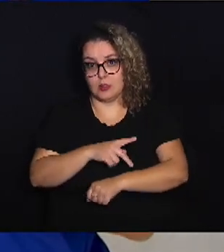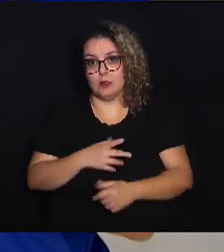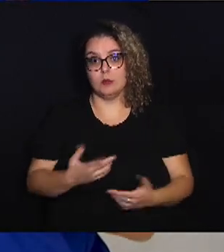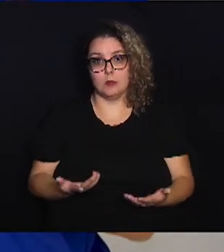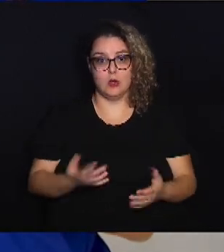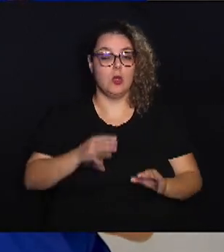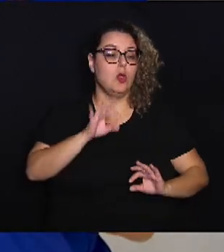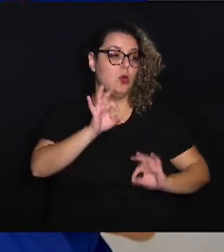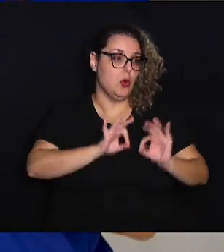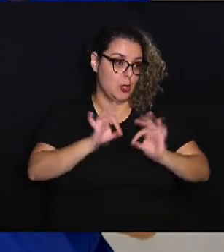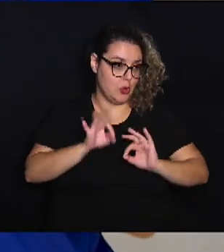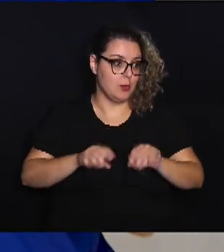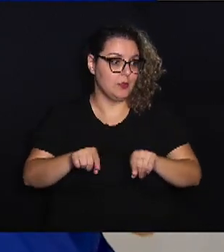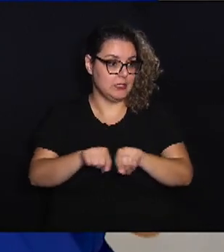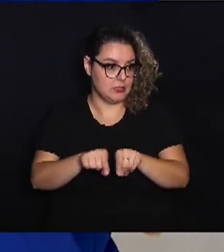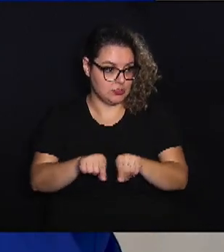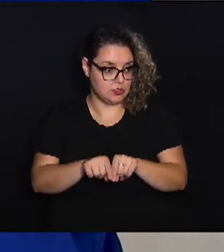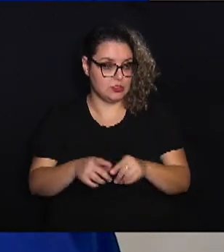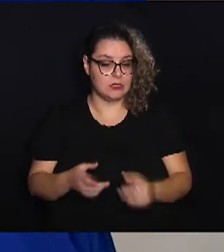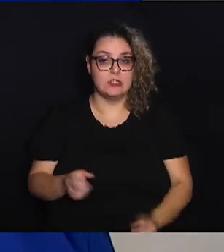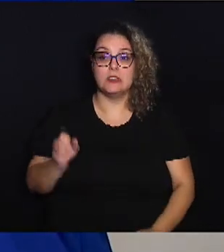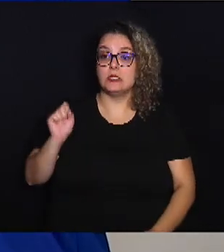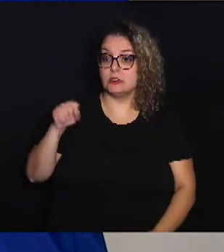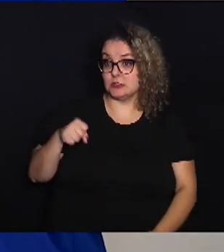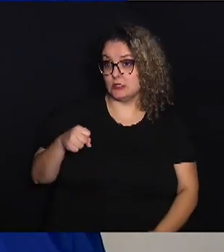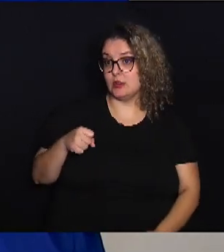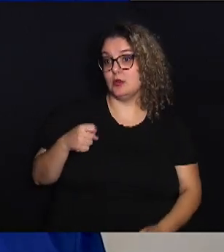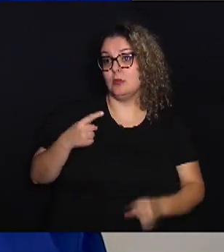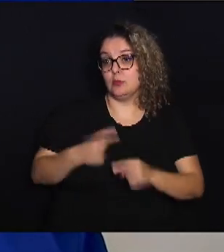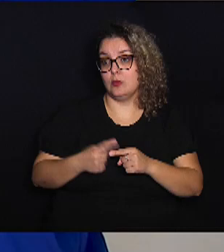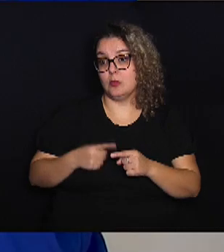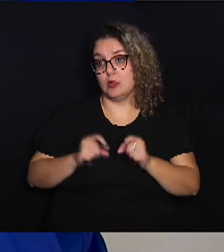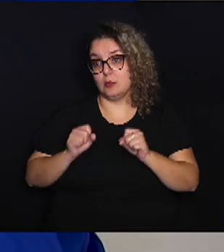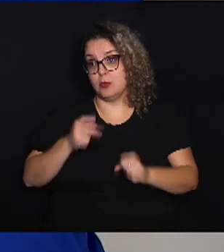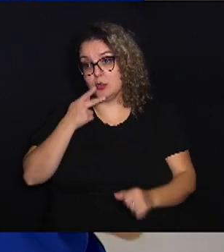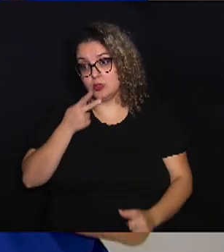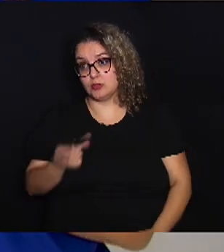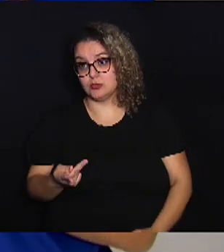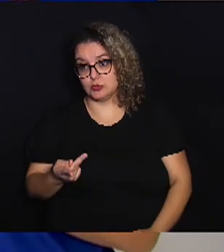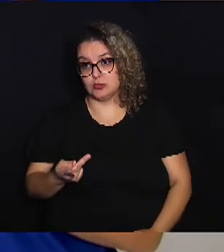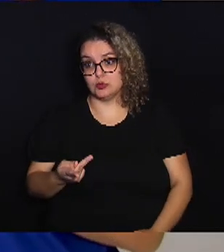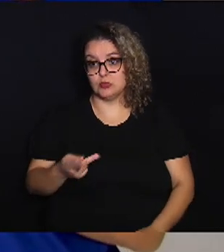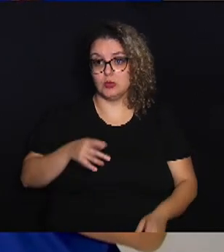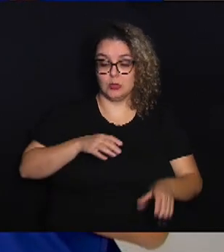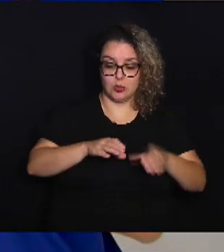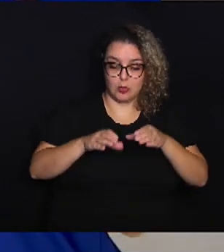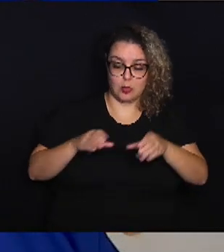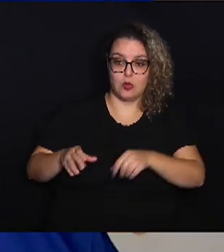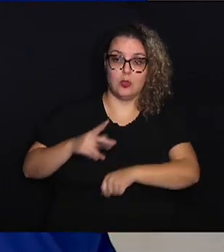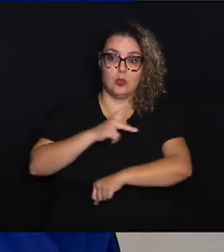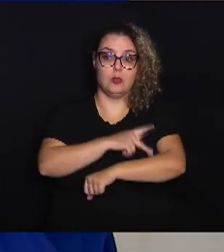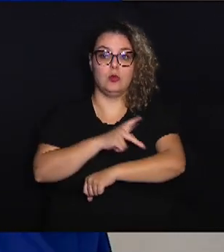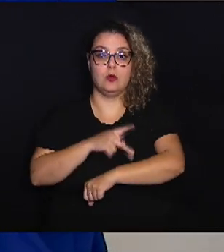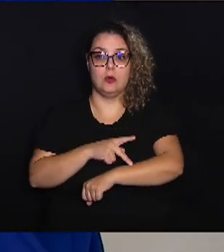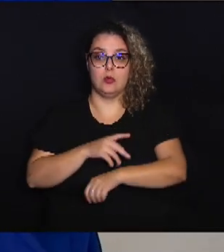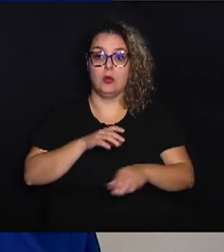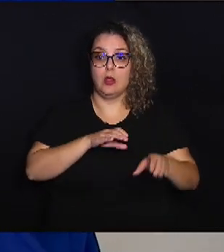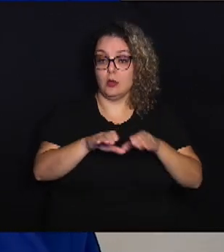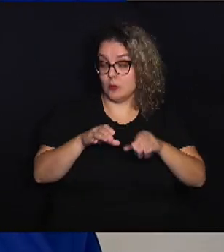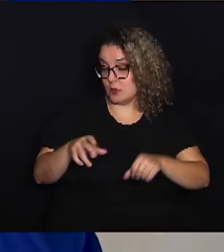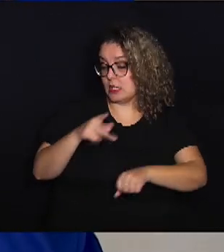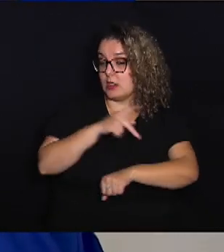planejamento também. Sim, porque aí a gente pode falar do coordenador pedagógico. Então, o coordenador